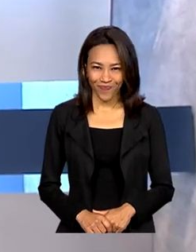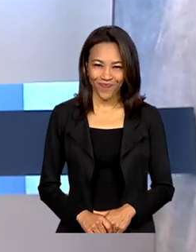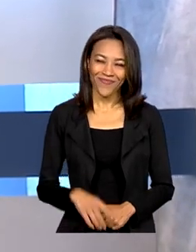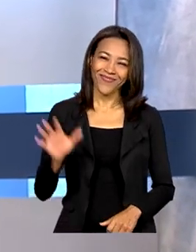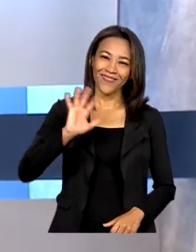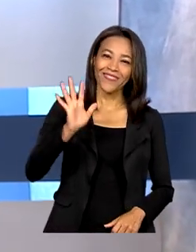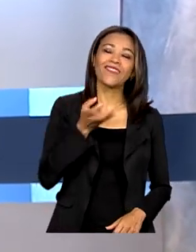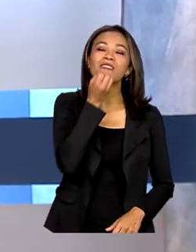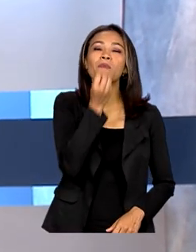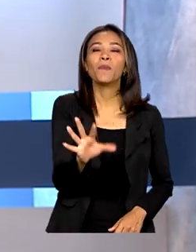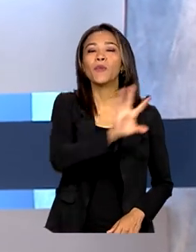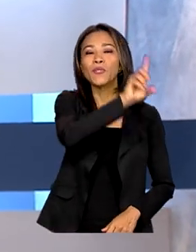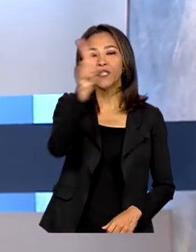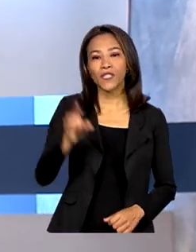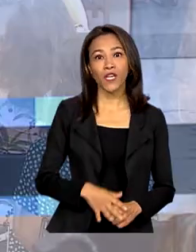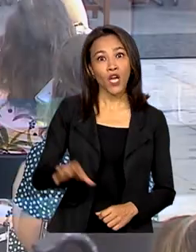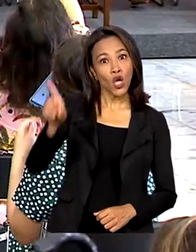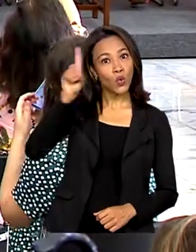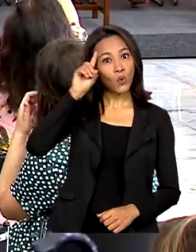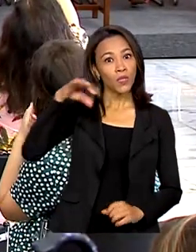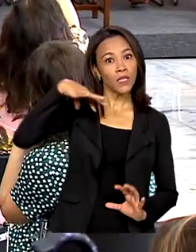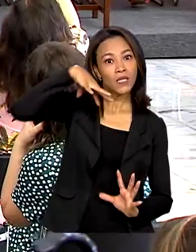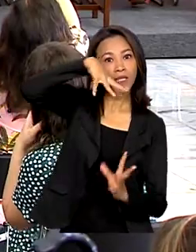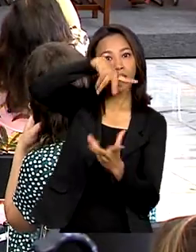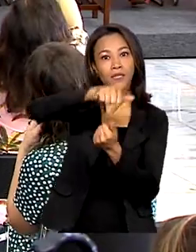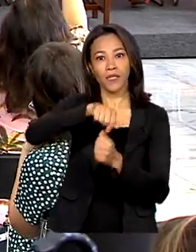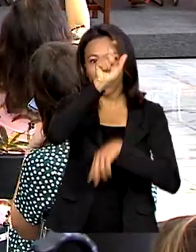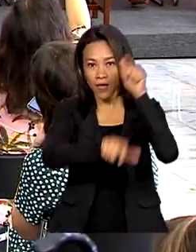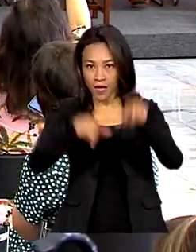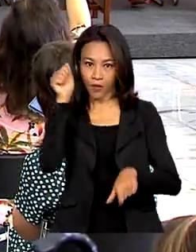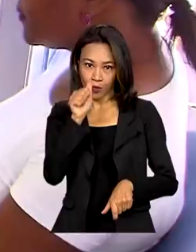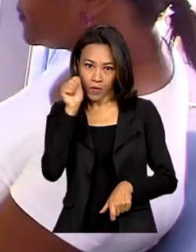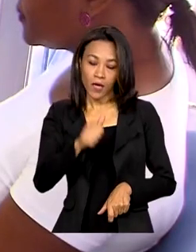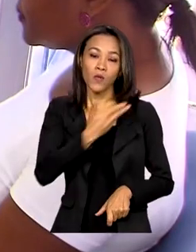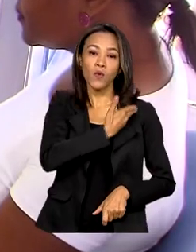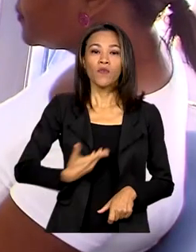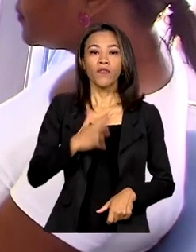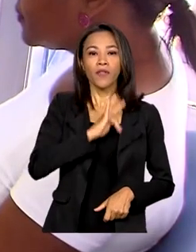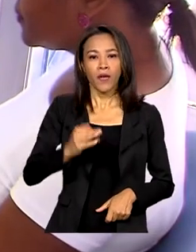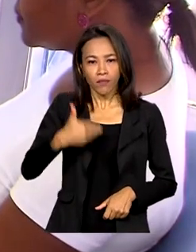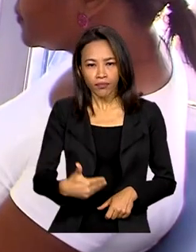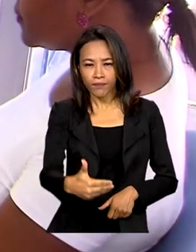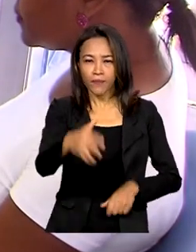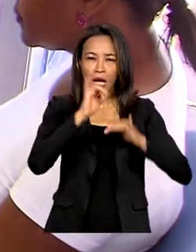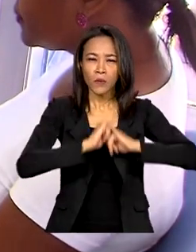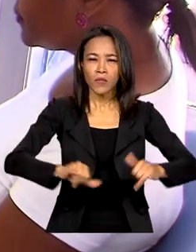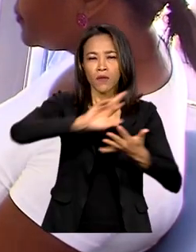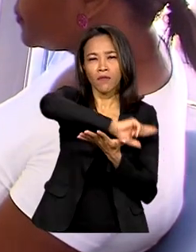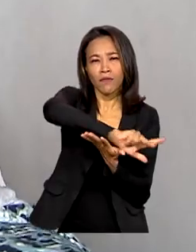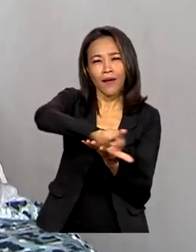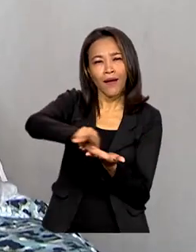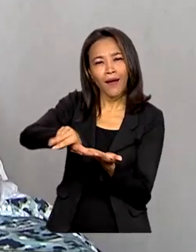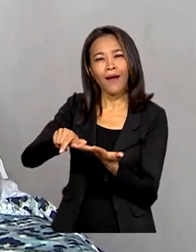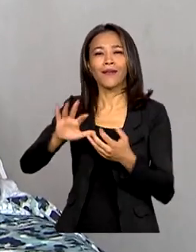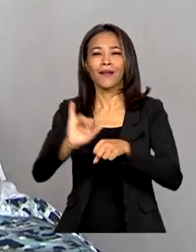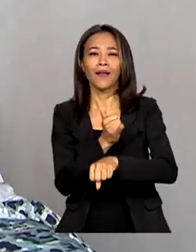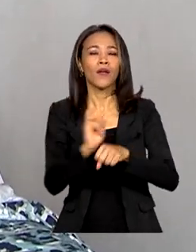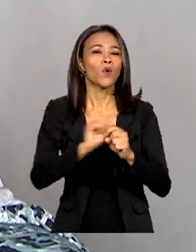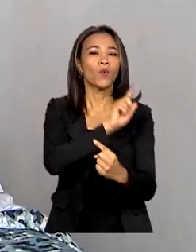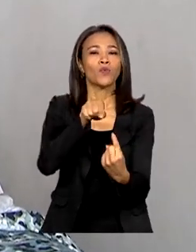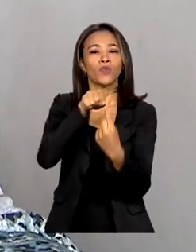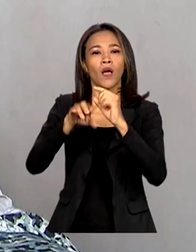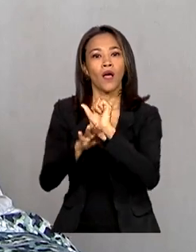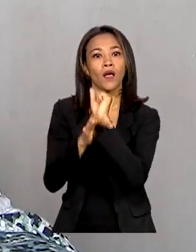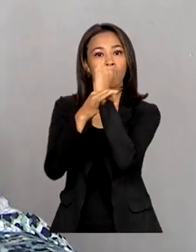Olá, bom dia. No Dia Internacional das Mulheres, o Governo Federal anuncia várias medidas para garantir direitos